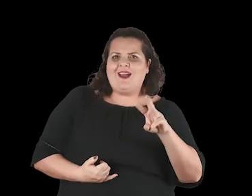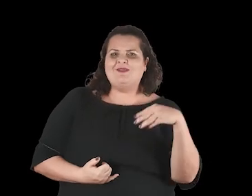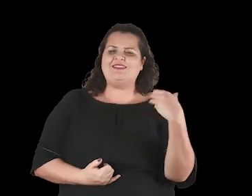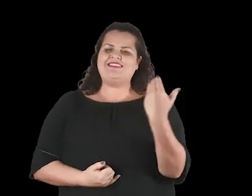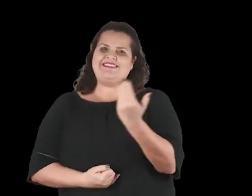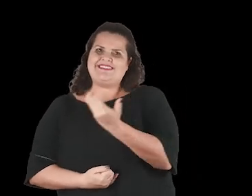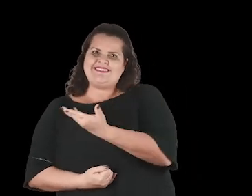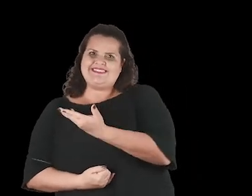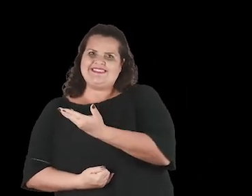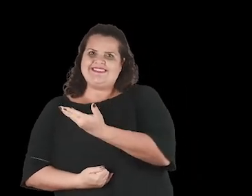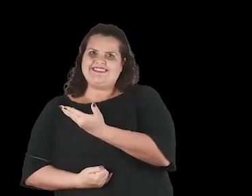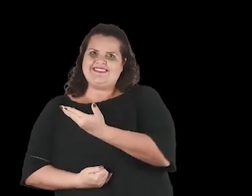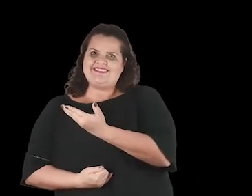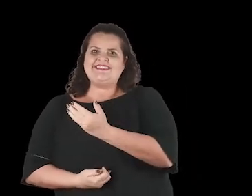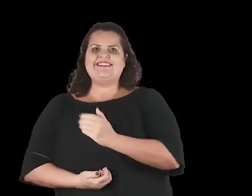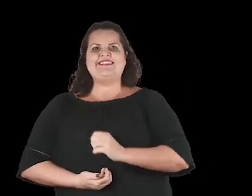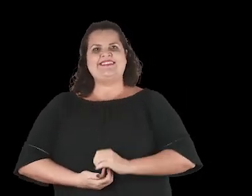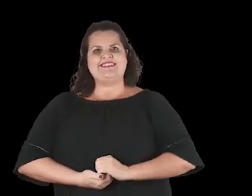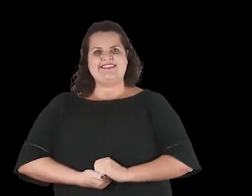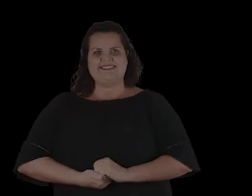.5rightsfoundation.com.